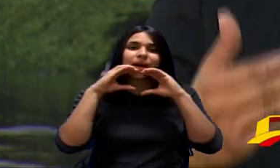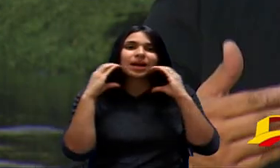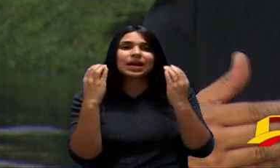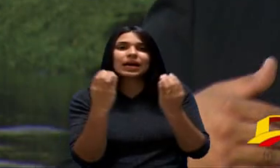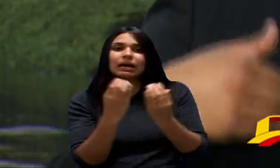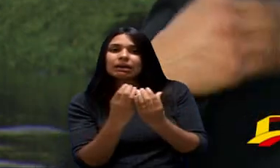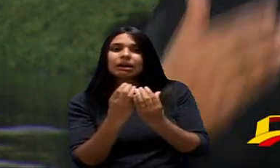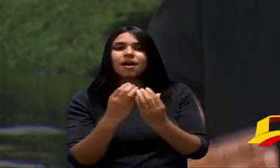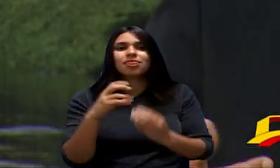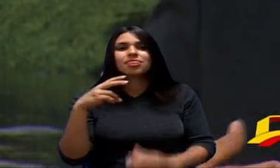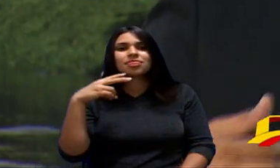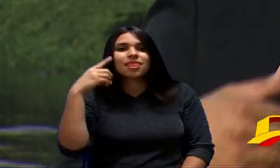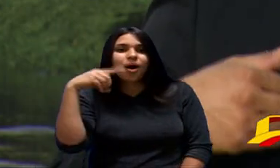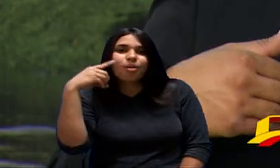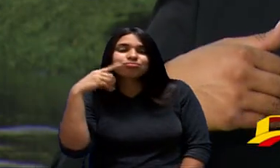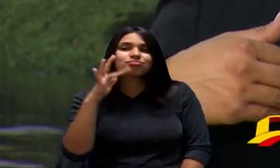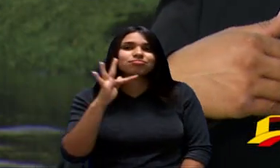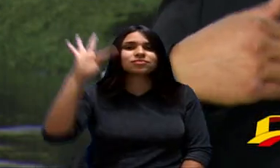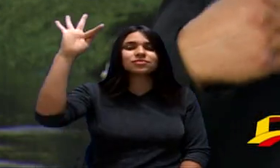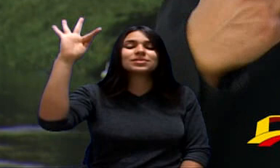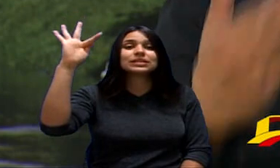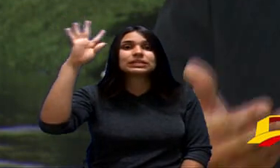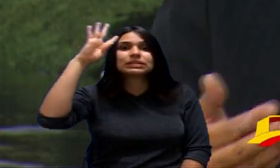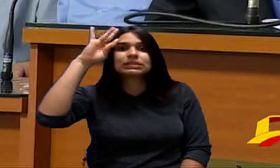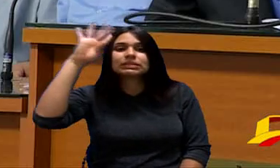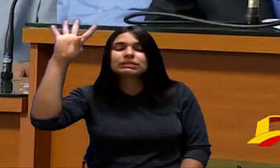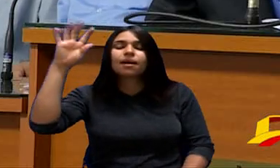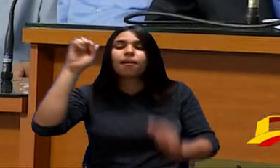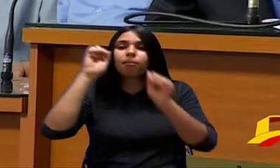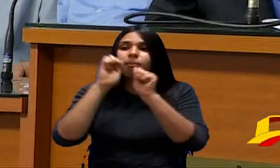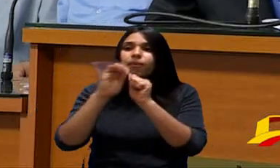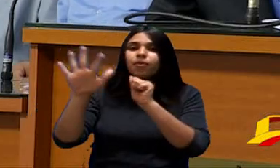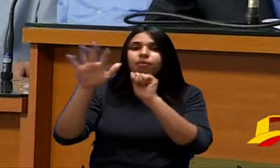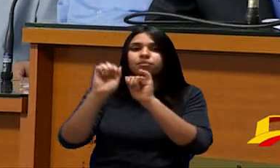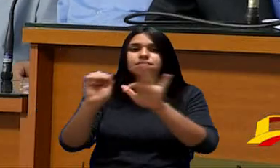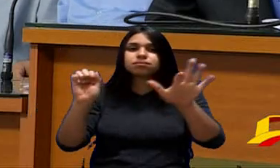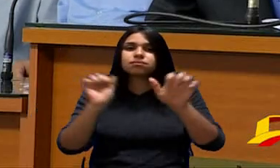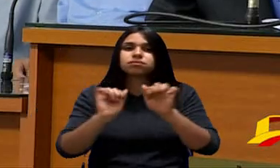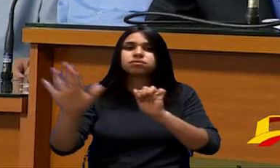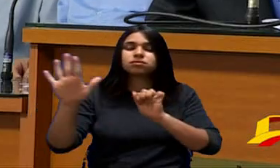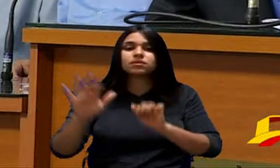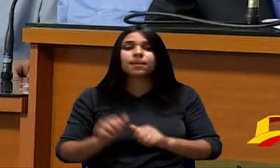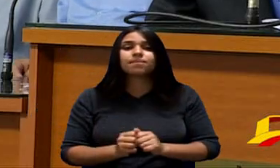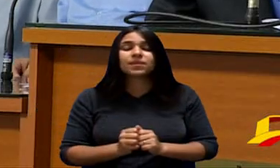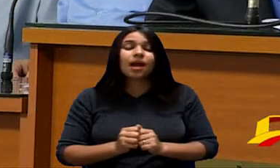Tramita Como É O Trabalho Como É Divulgado Mas A População Ela Está